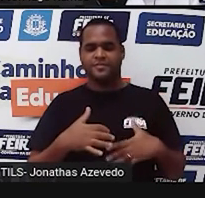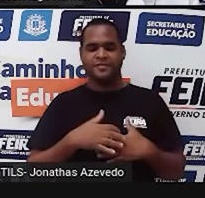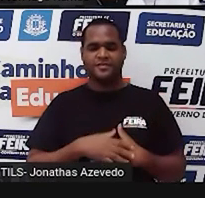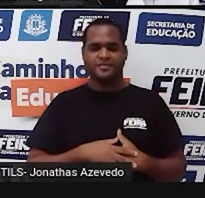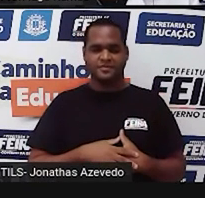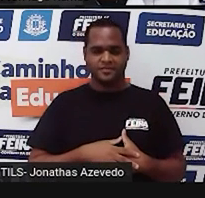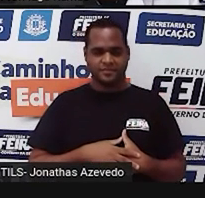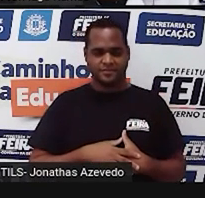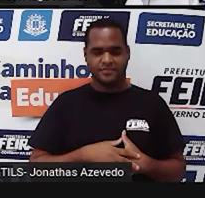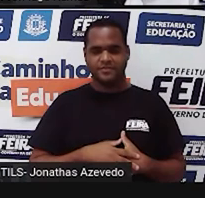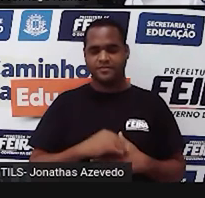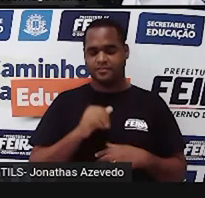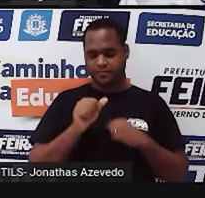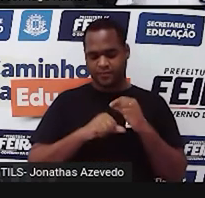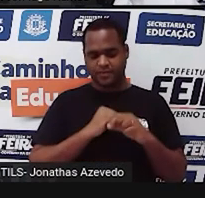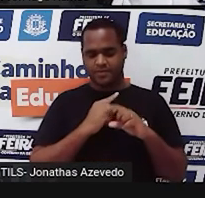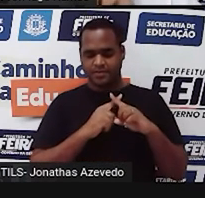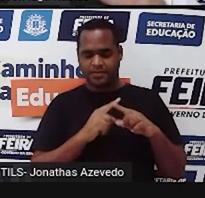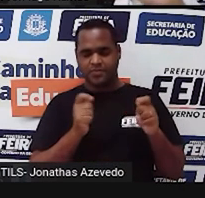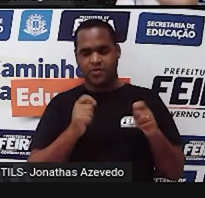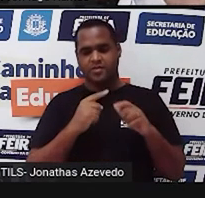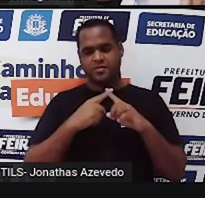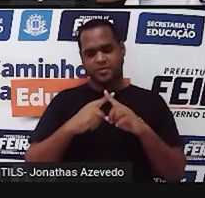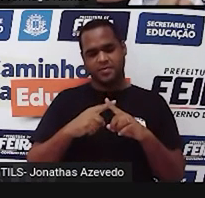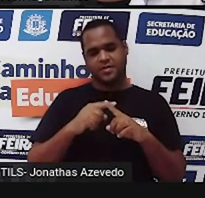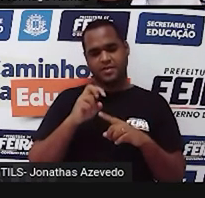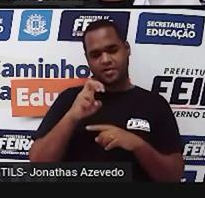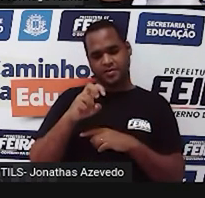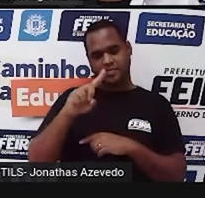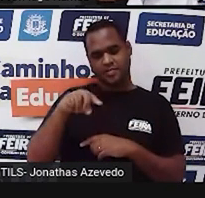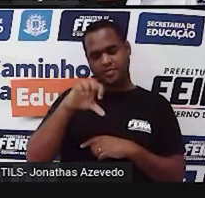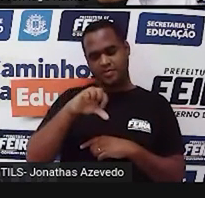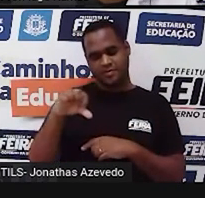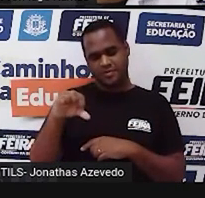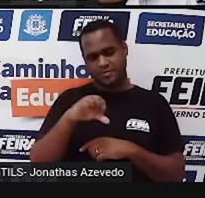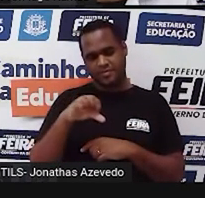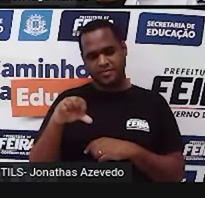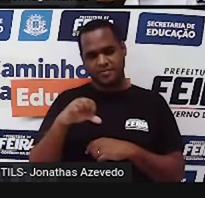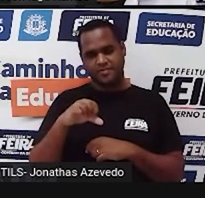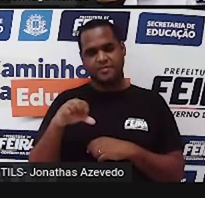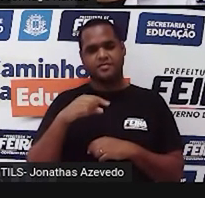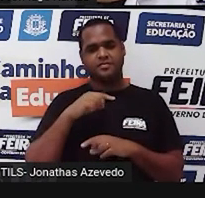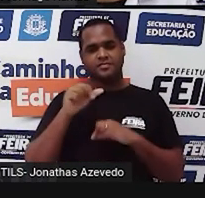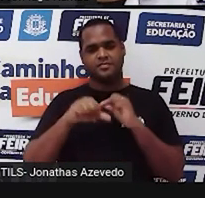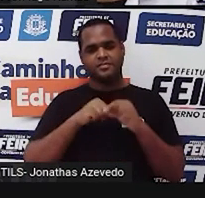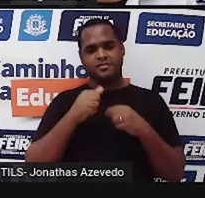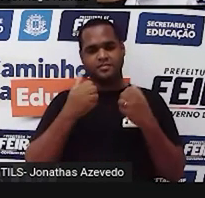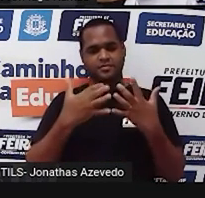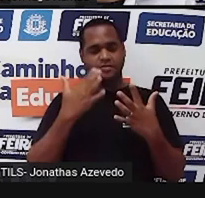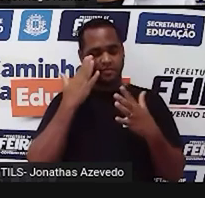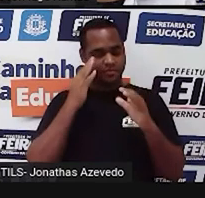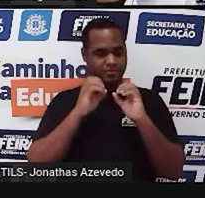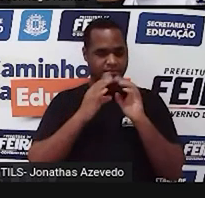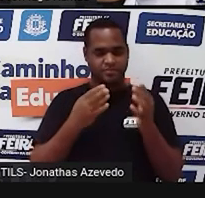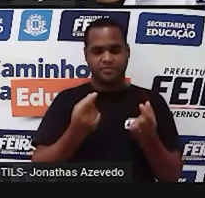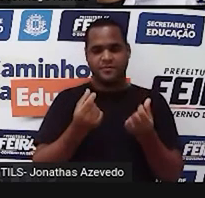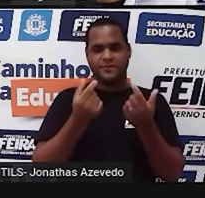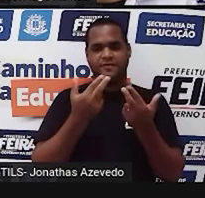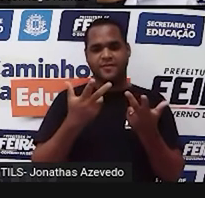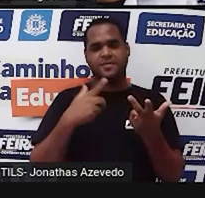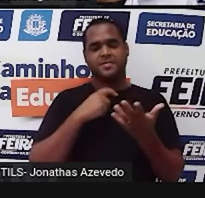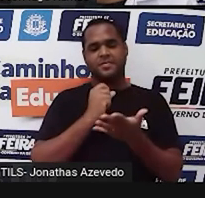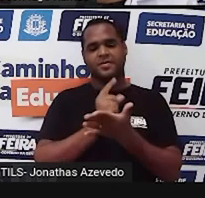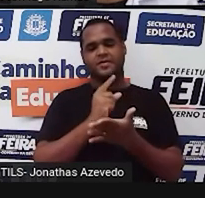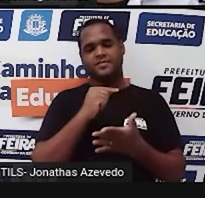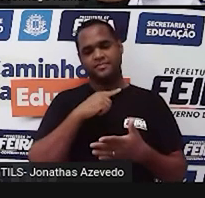E, trocando pelo X, a gente multiplica por R$5,99, né? E descobre o preço que foi pago. Tá bom?